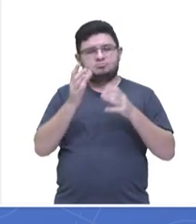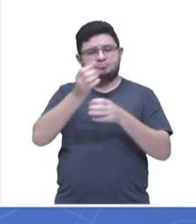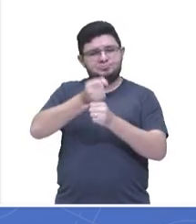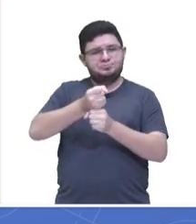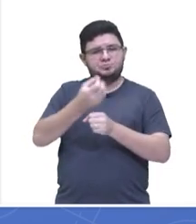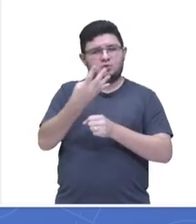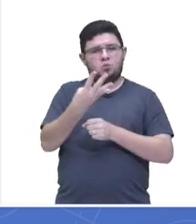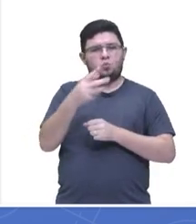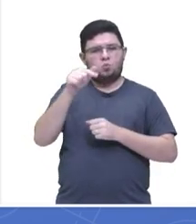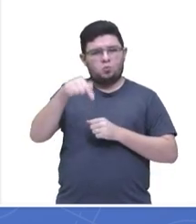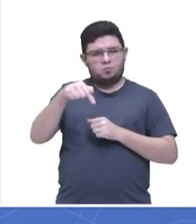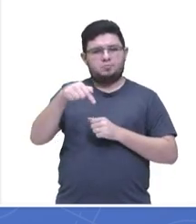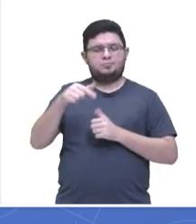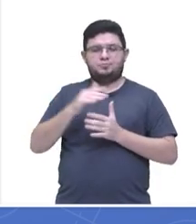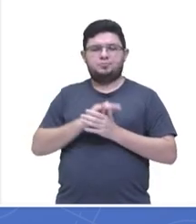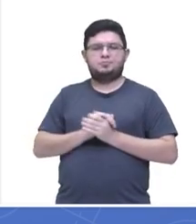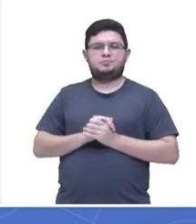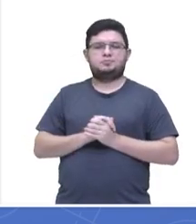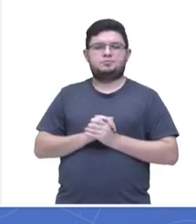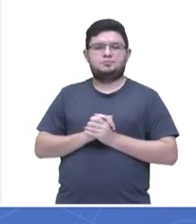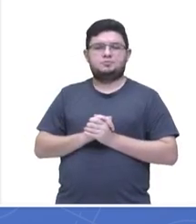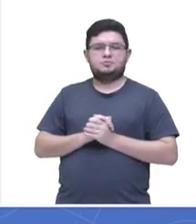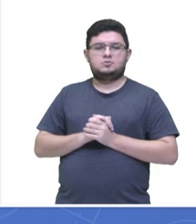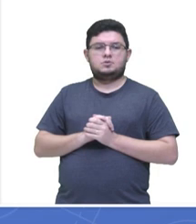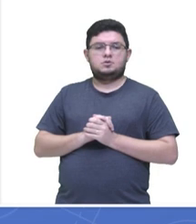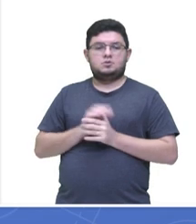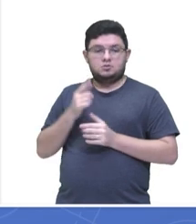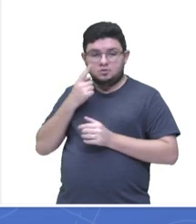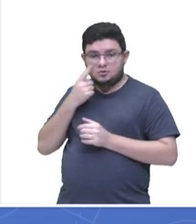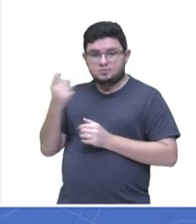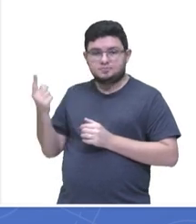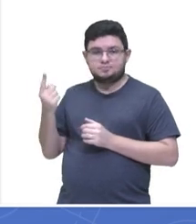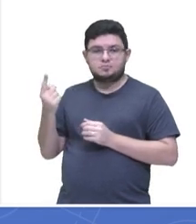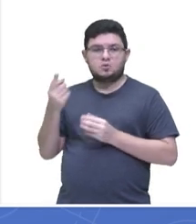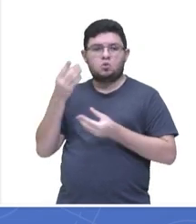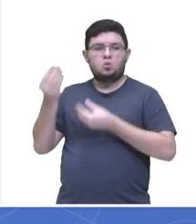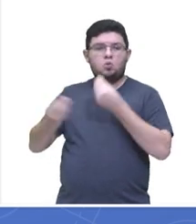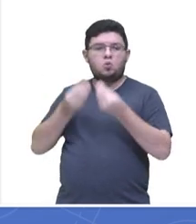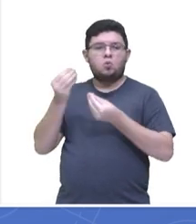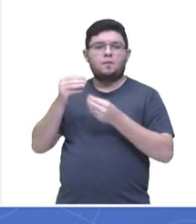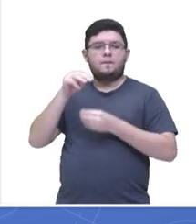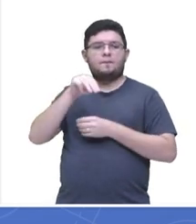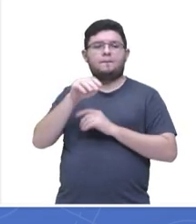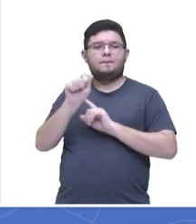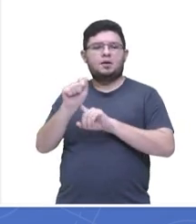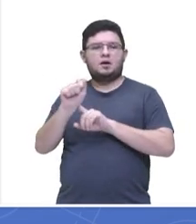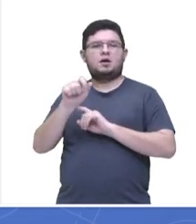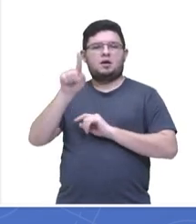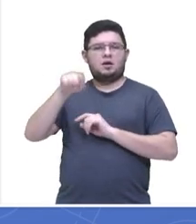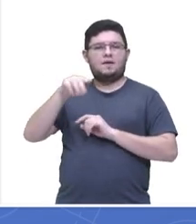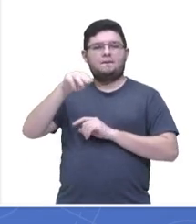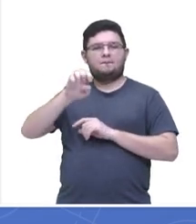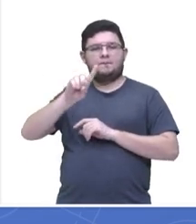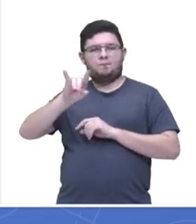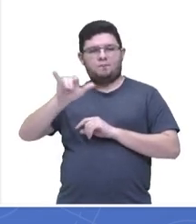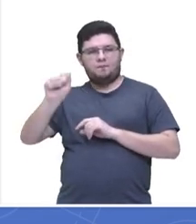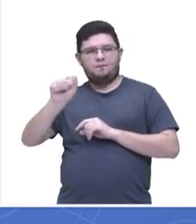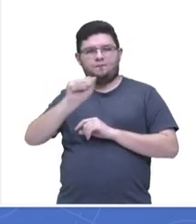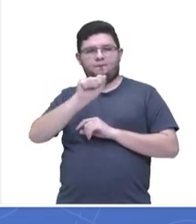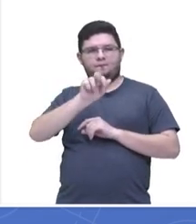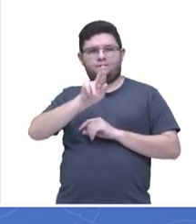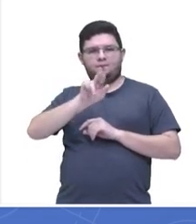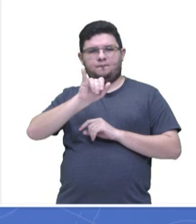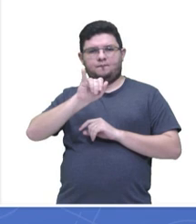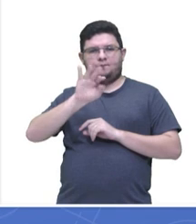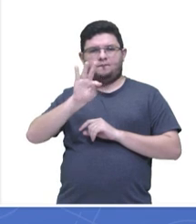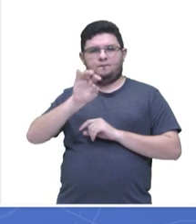E aí, vamos lá. Bem, a média aritmética ela é igual a quem? Ao somatório de todos os valores